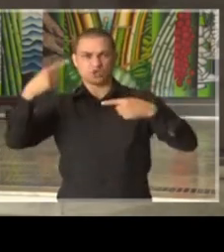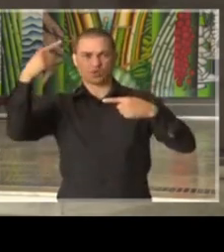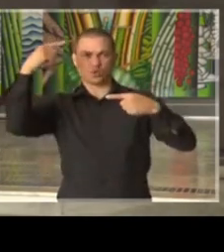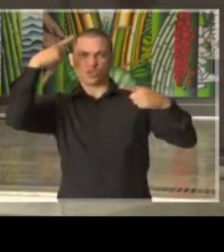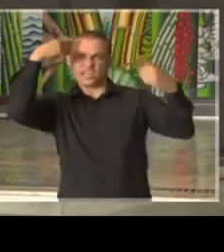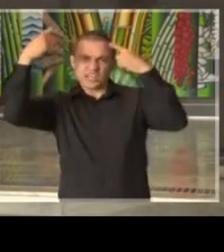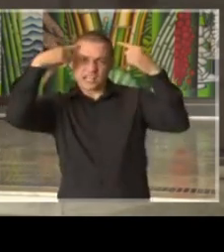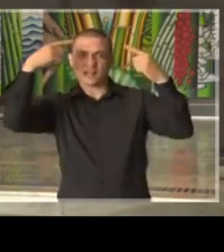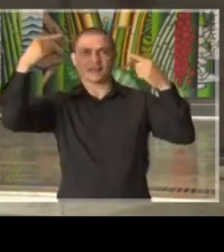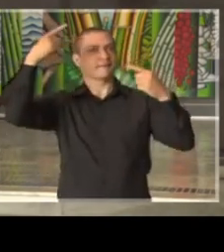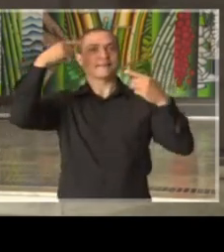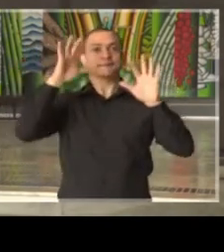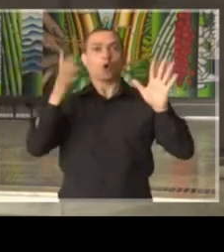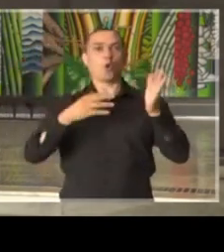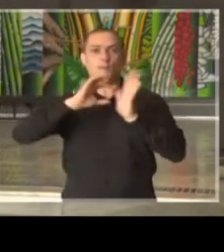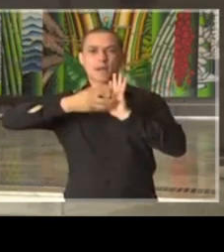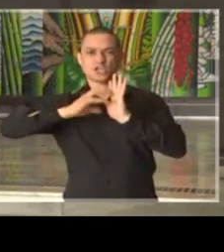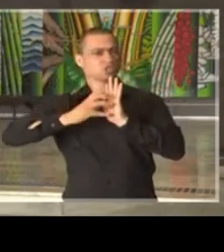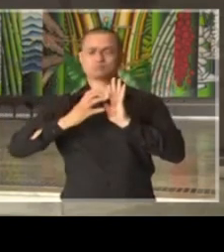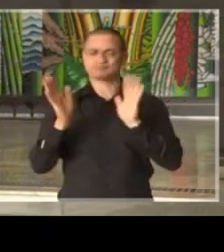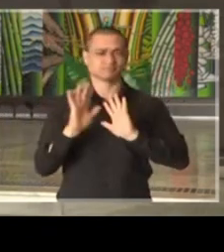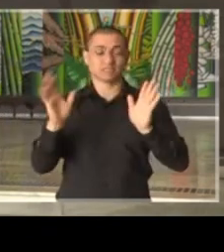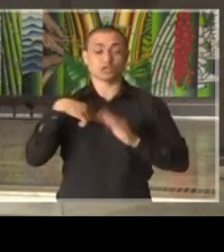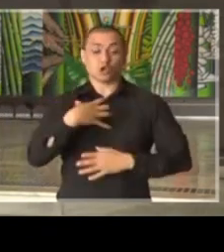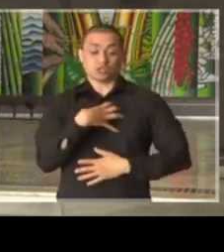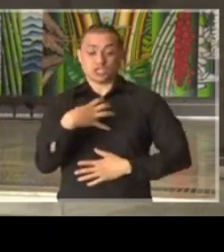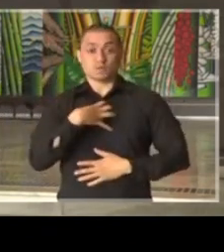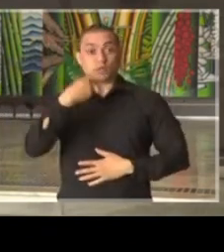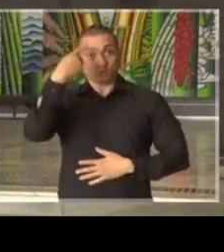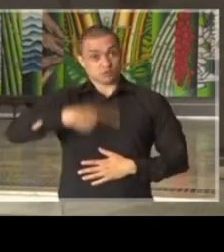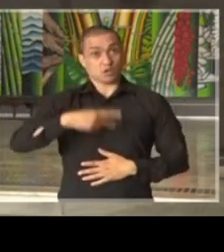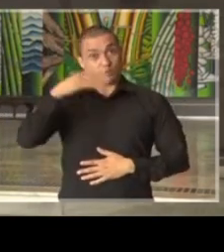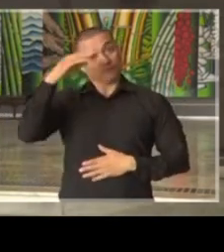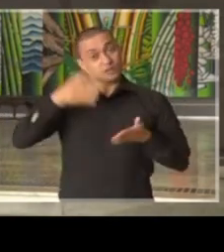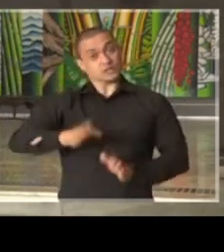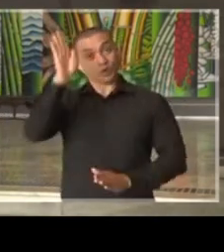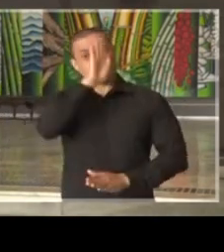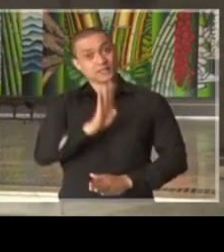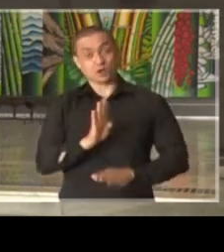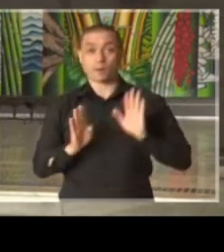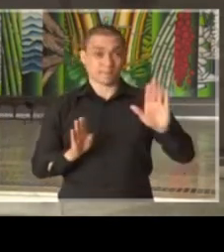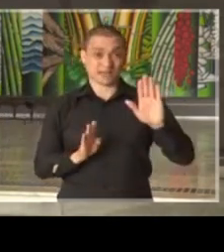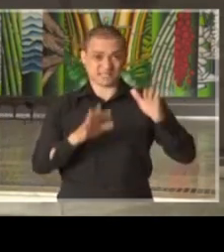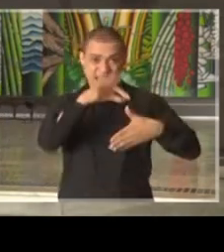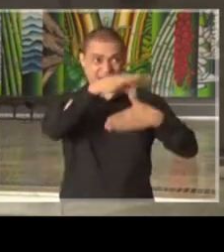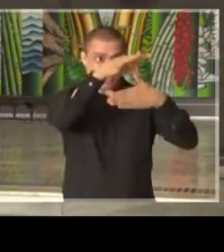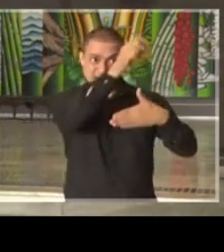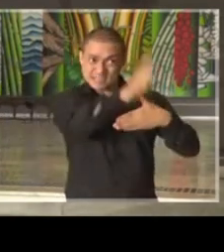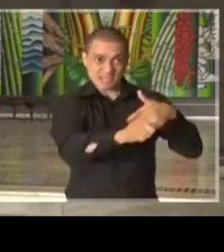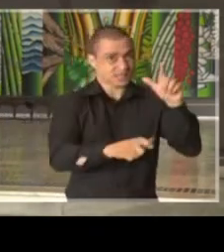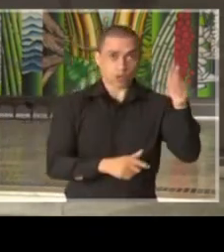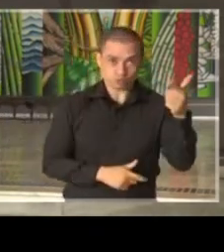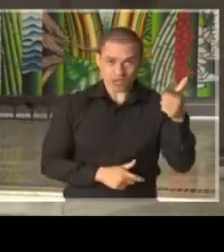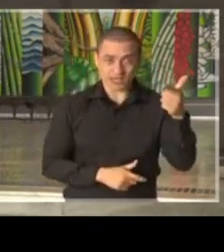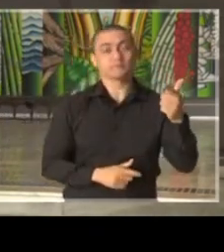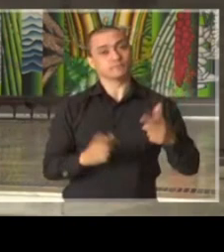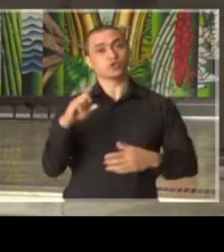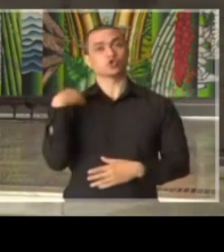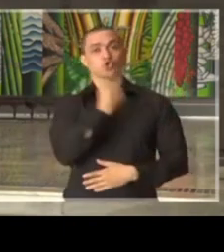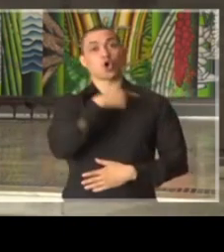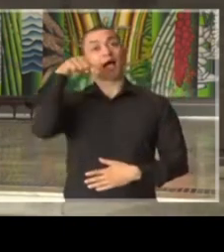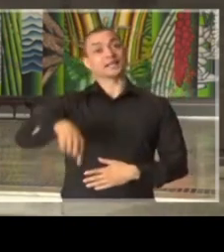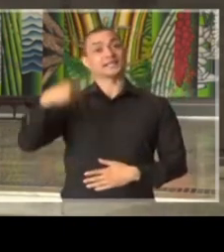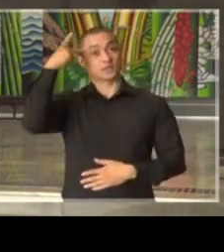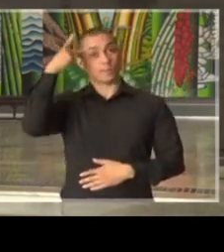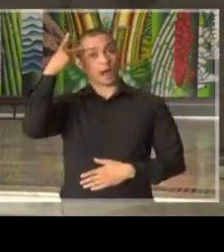ou partidário, mas falo como sentimento de brasileiro. Mas, na ausência dessa liderança, Caique, nós, em São Paulo,